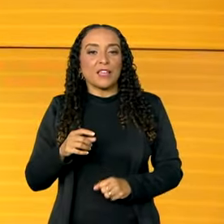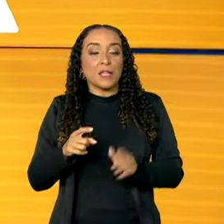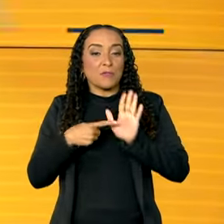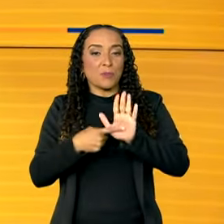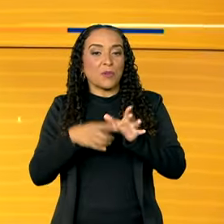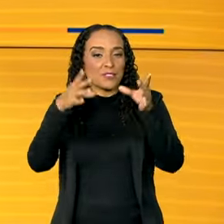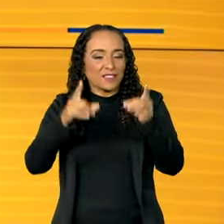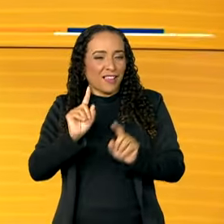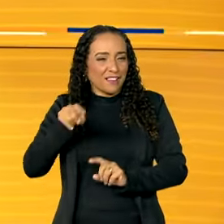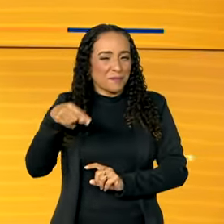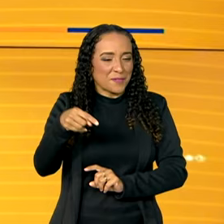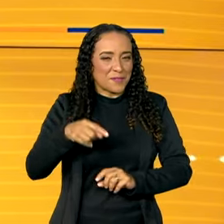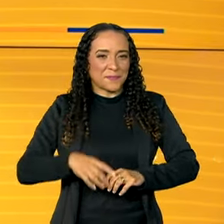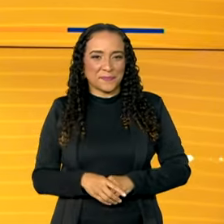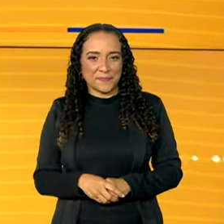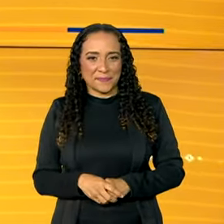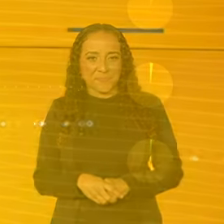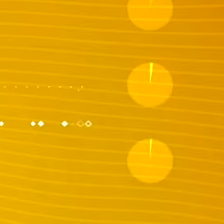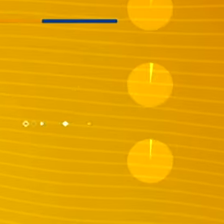mostra os detalhes já já.